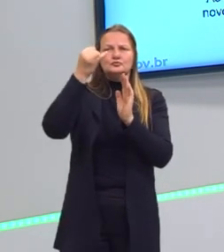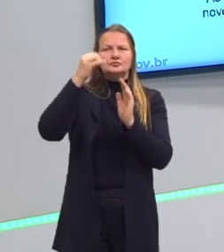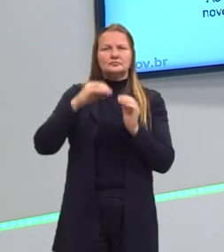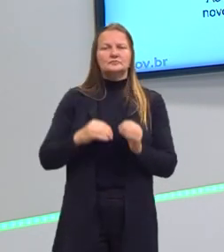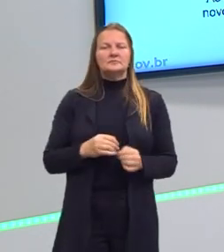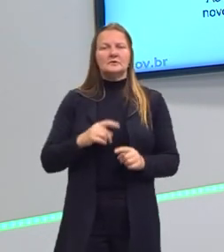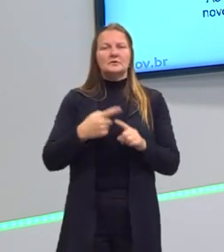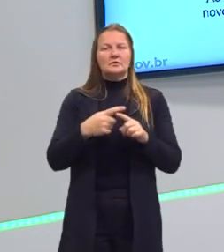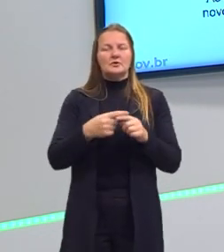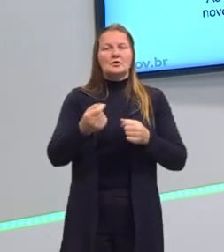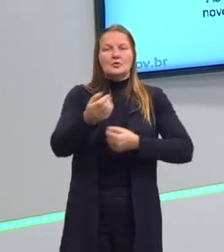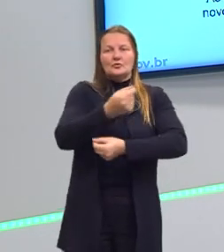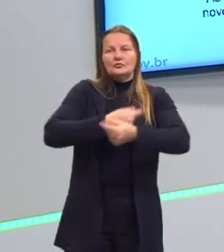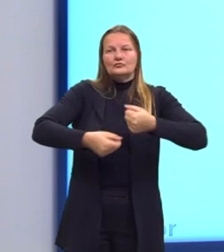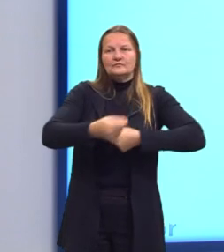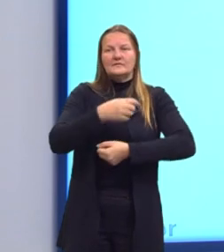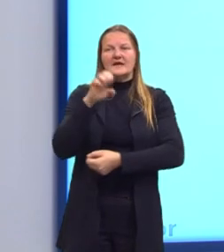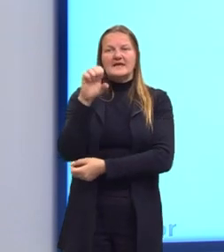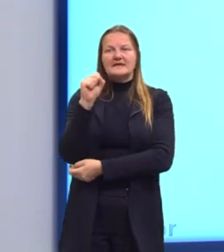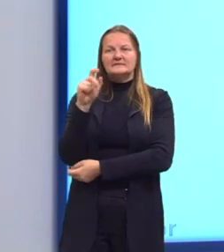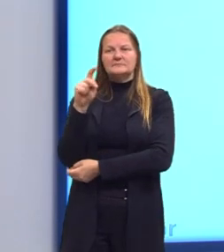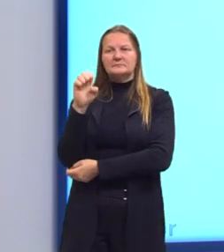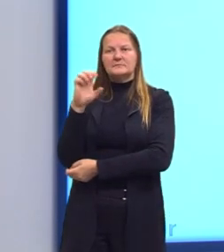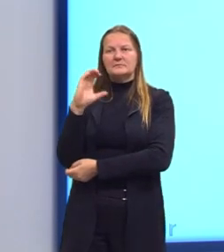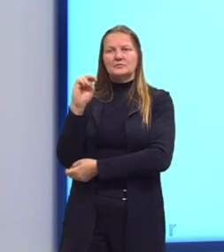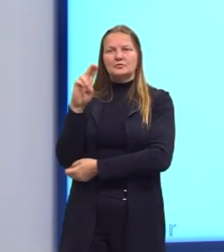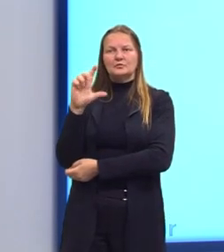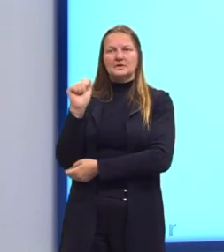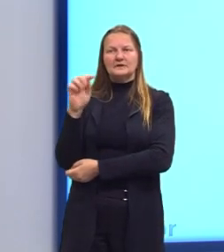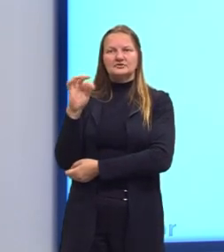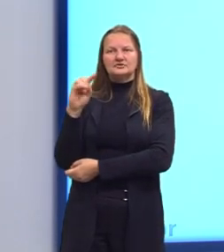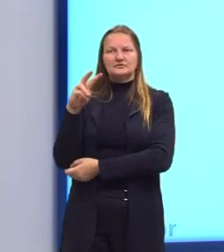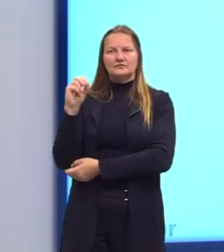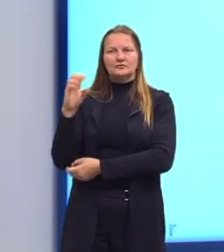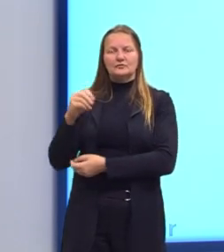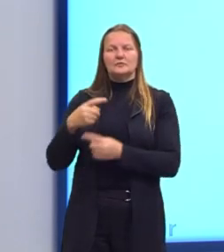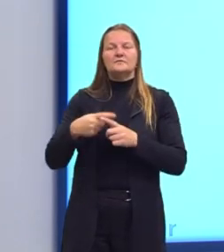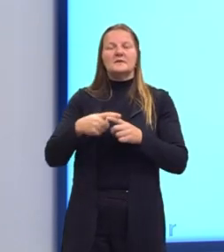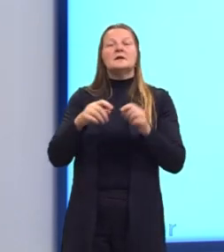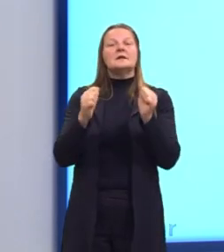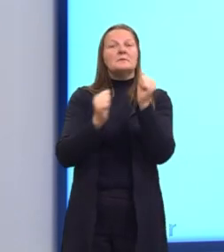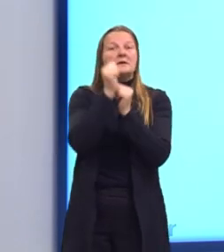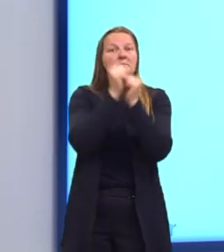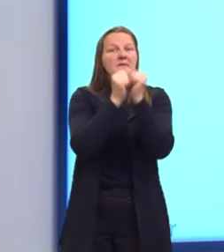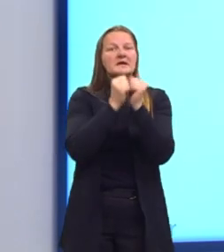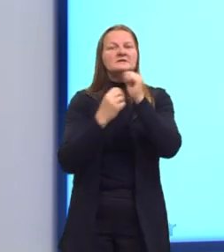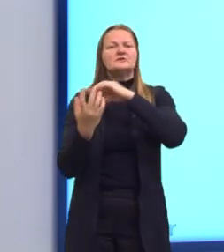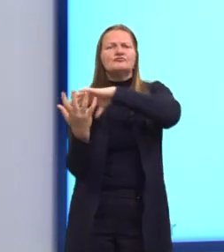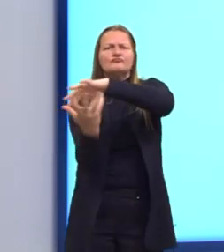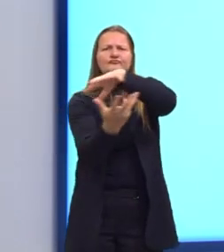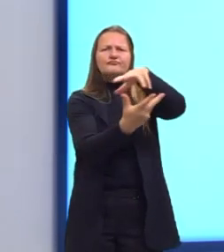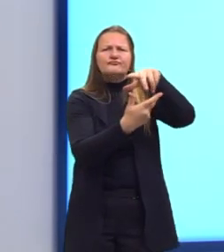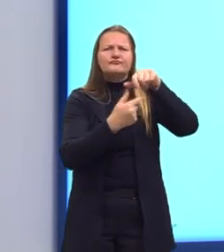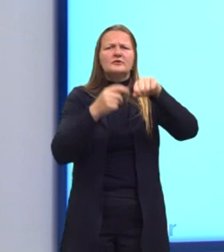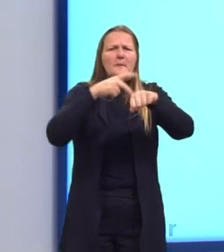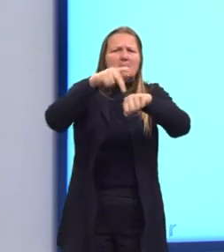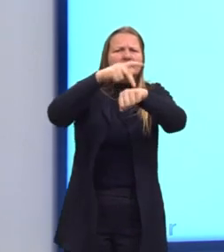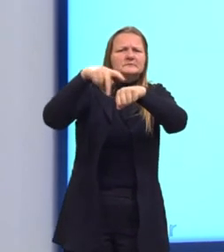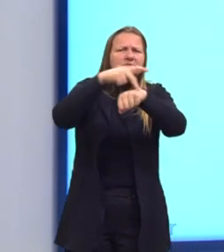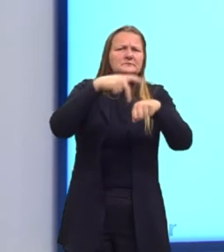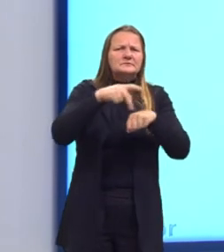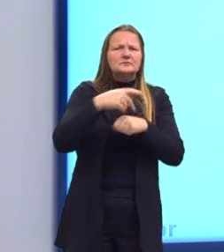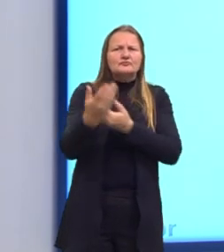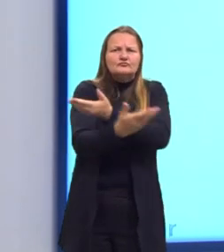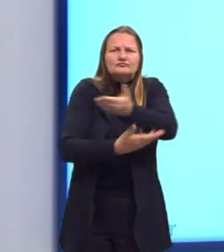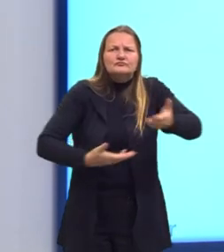o chamado mercado especulativo. As empresas transnacionais e o mercado são dois dos principais agentes desse novo